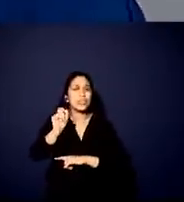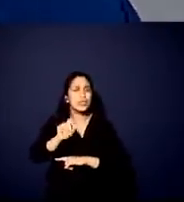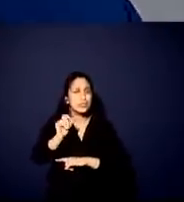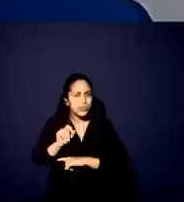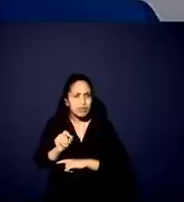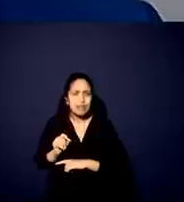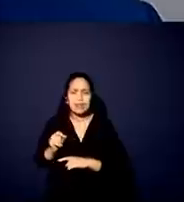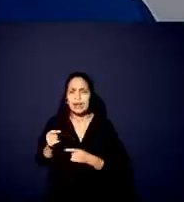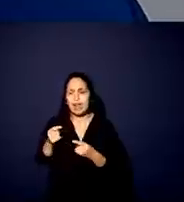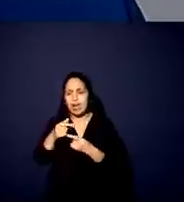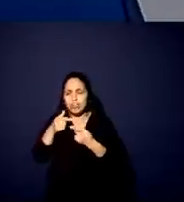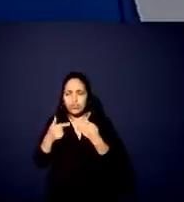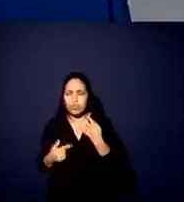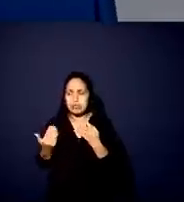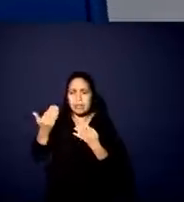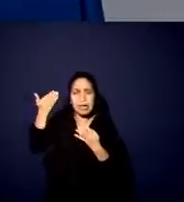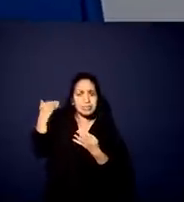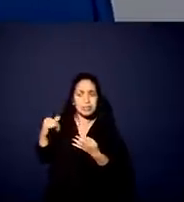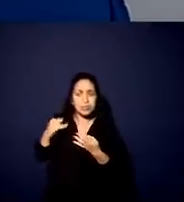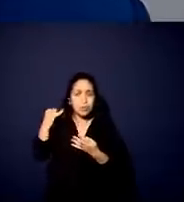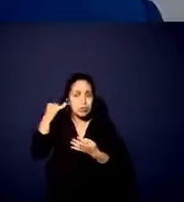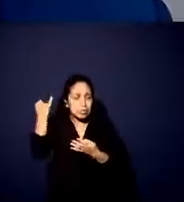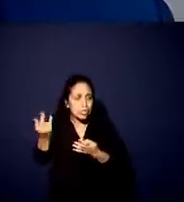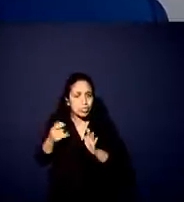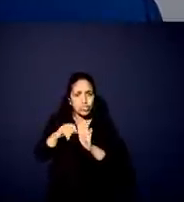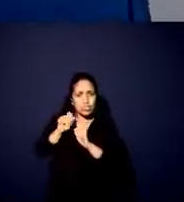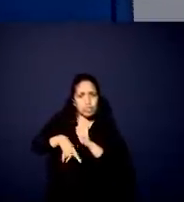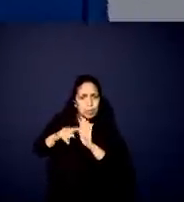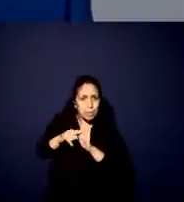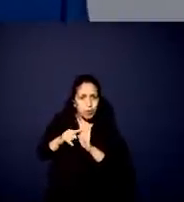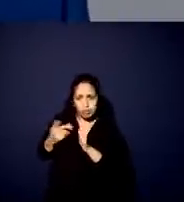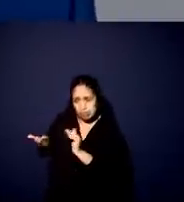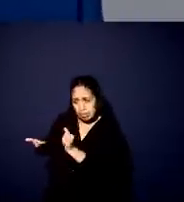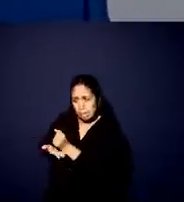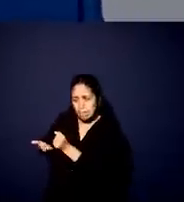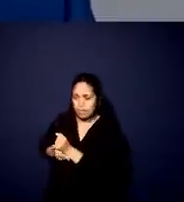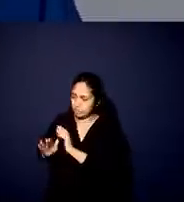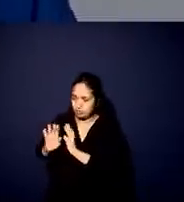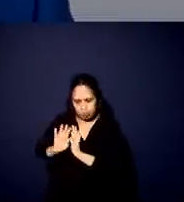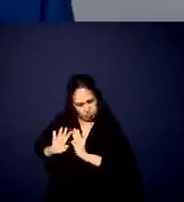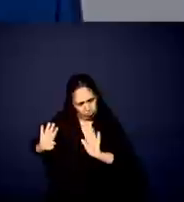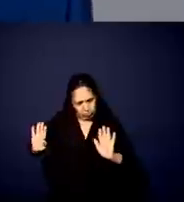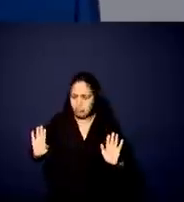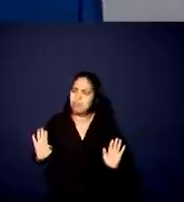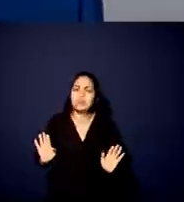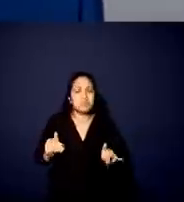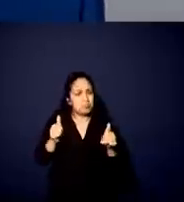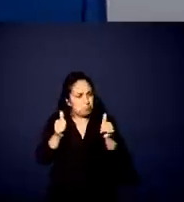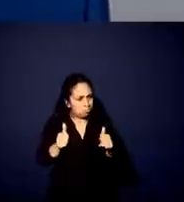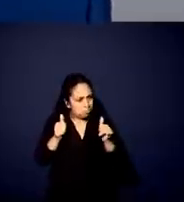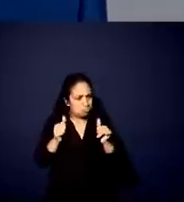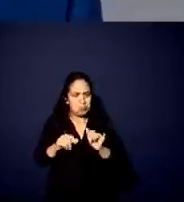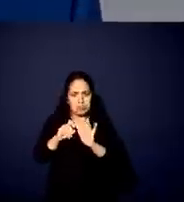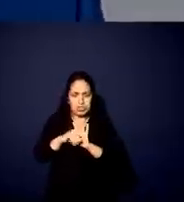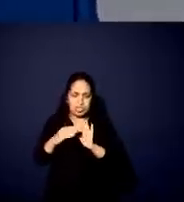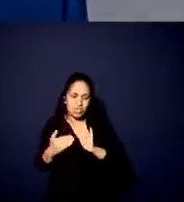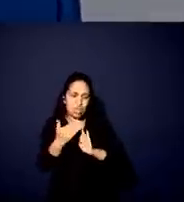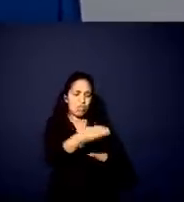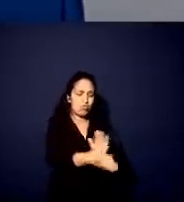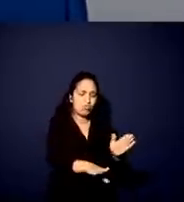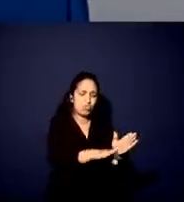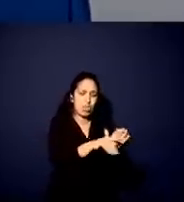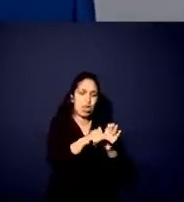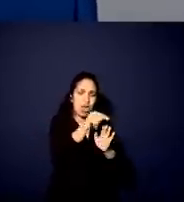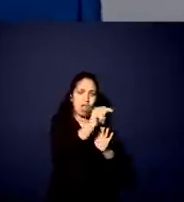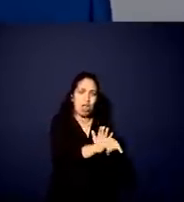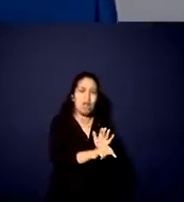que foram importantes no passado, como a questão da tributação na origem, a gente está abrindo mão. A gente acha razoável a tributação no destino, desde que